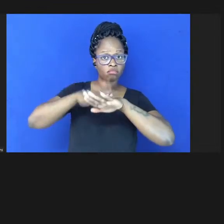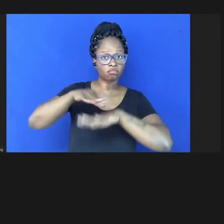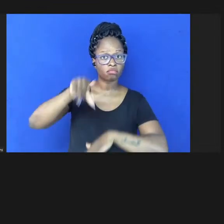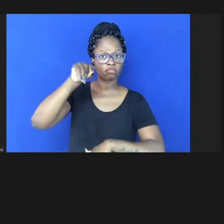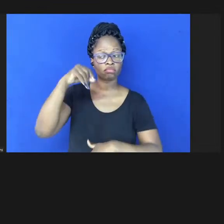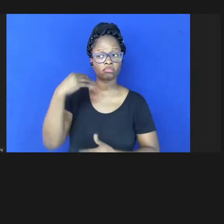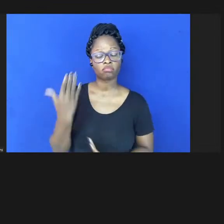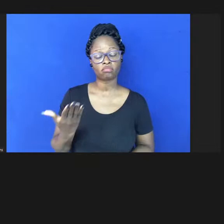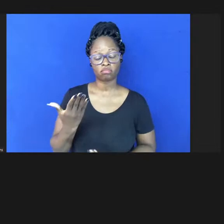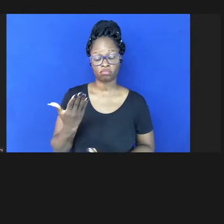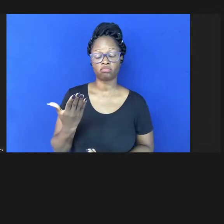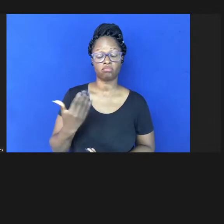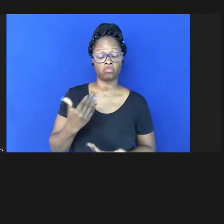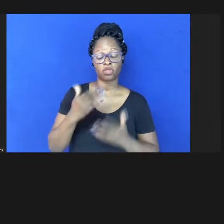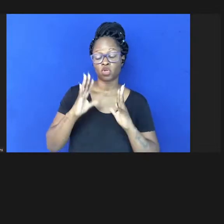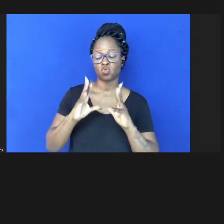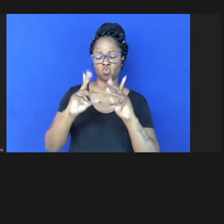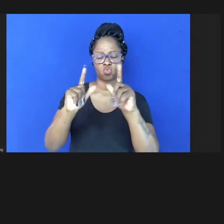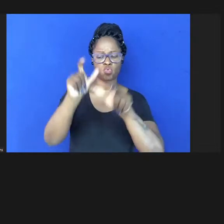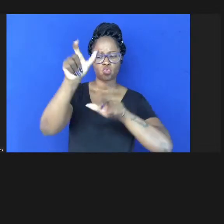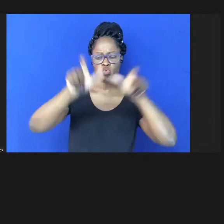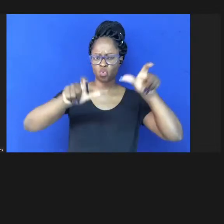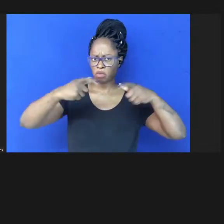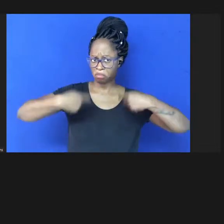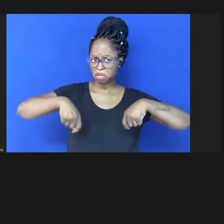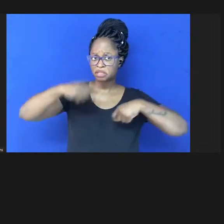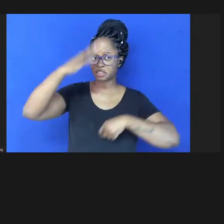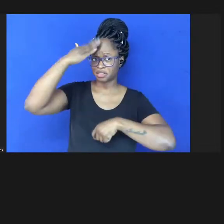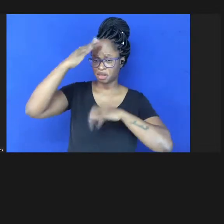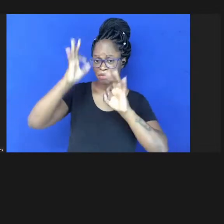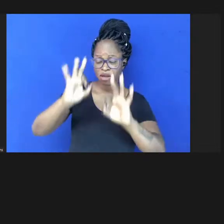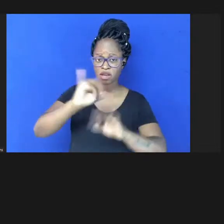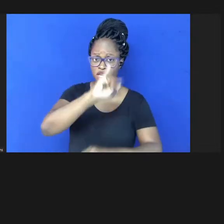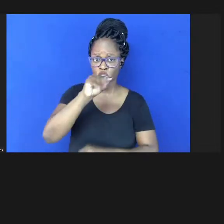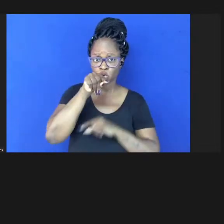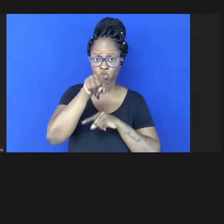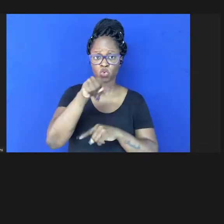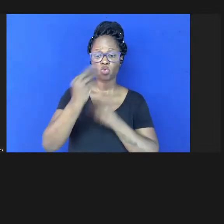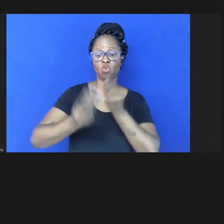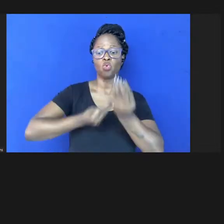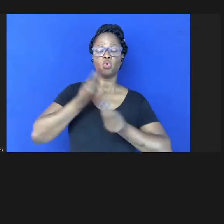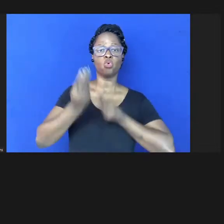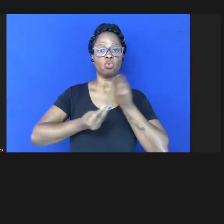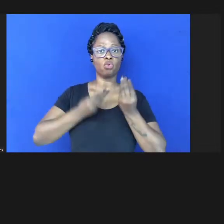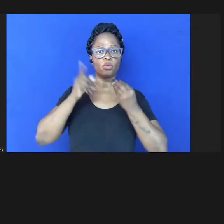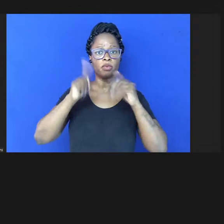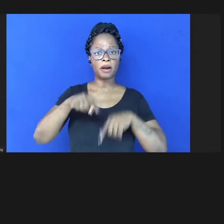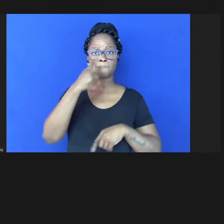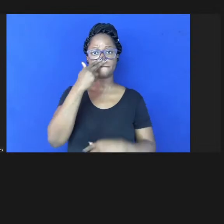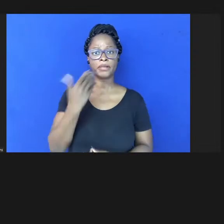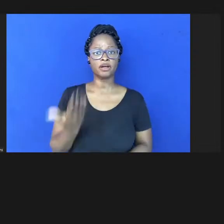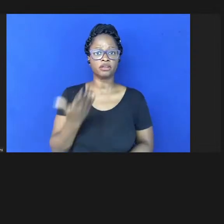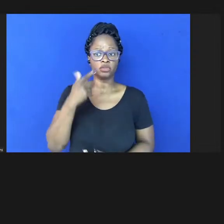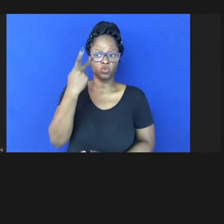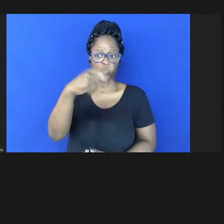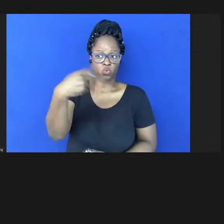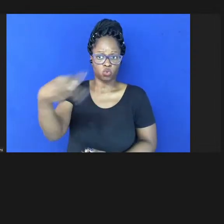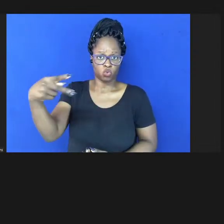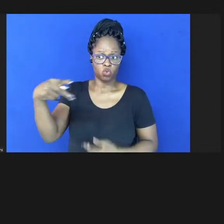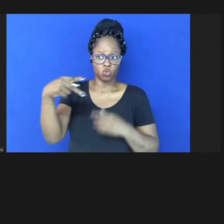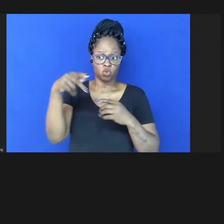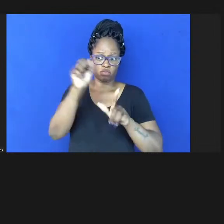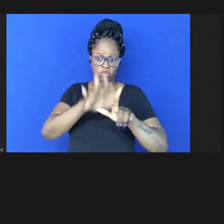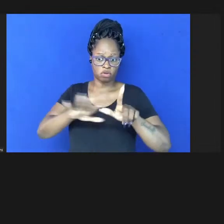e todo mundo deveria saber exatamente como o seu paper será